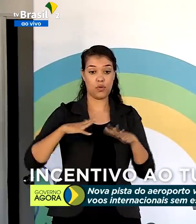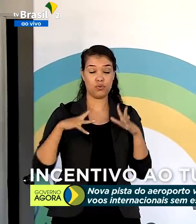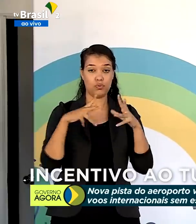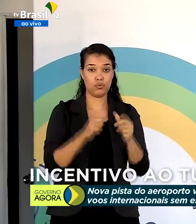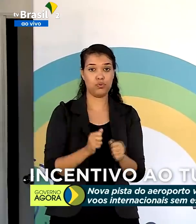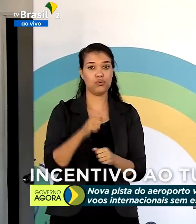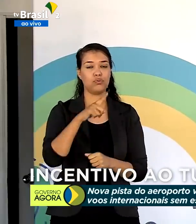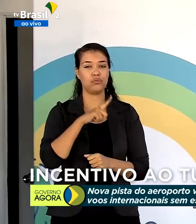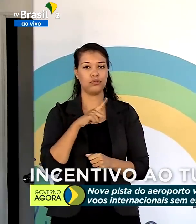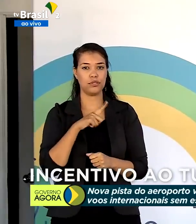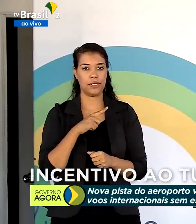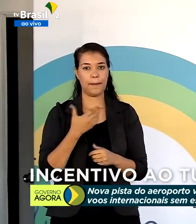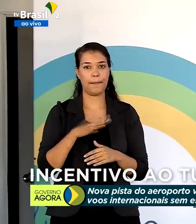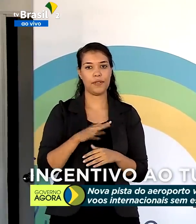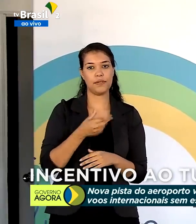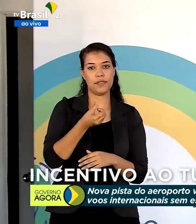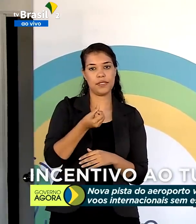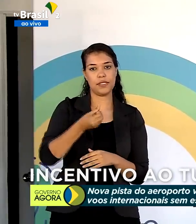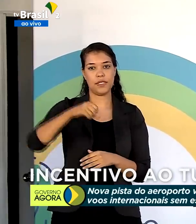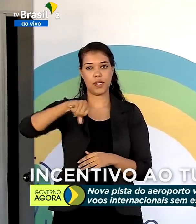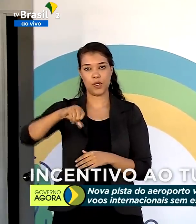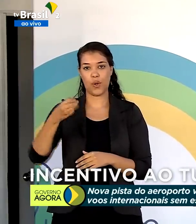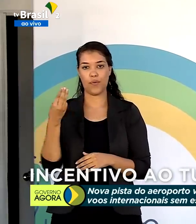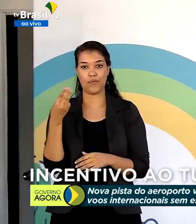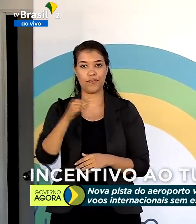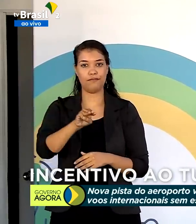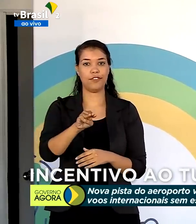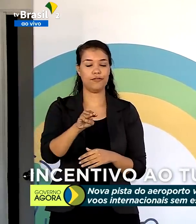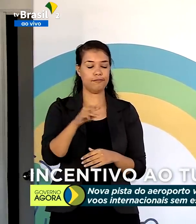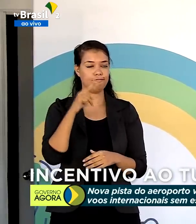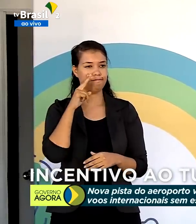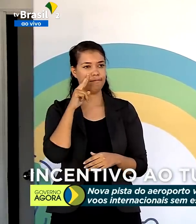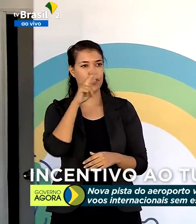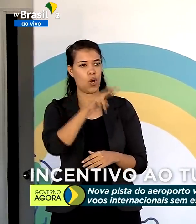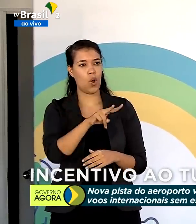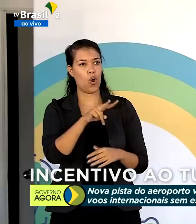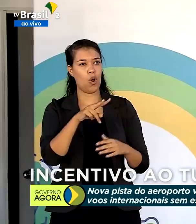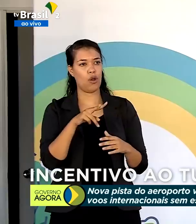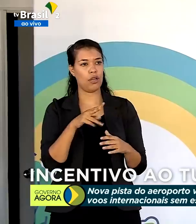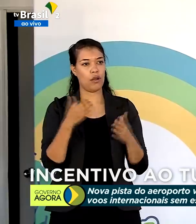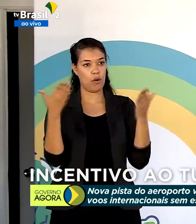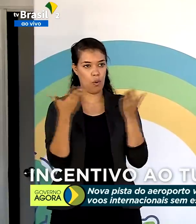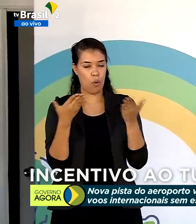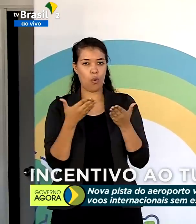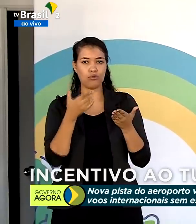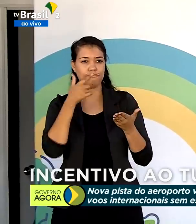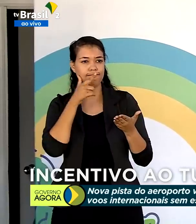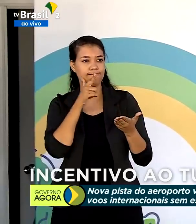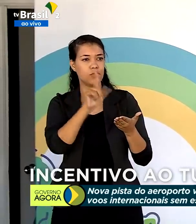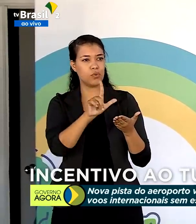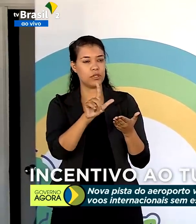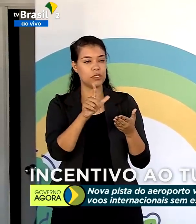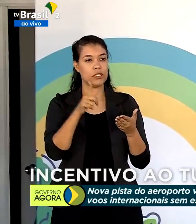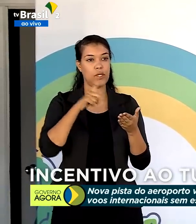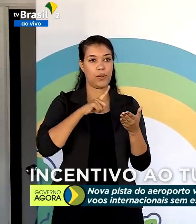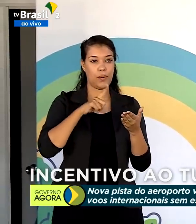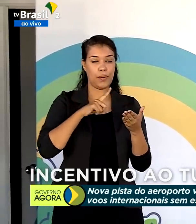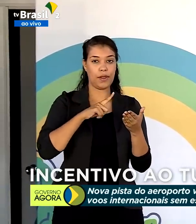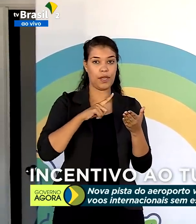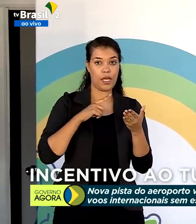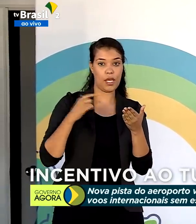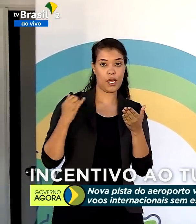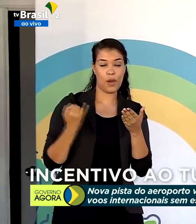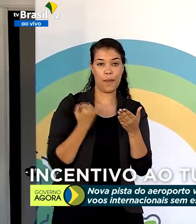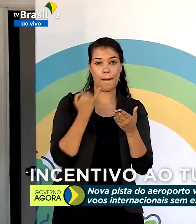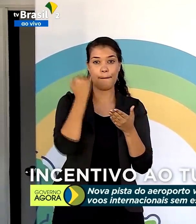num custo total de 69 milhões. Quando a gente olha para o que foi hoje alcançado na Bolsa de Valores com um